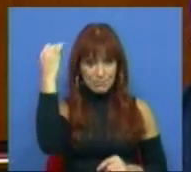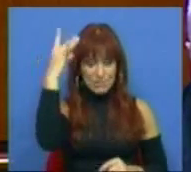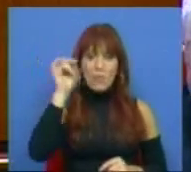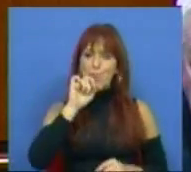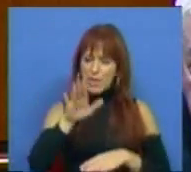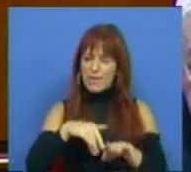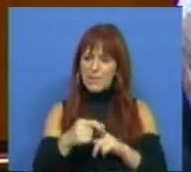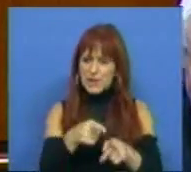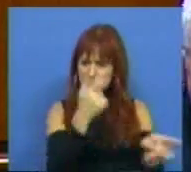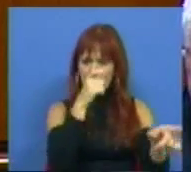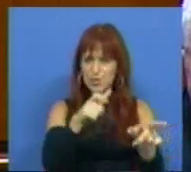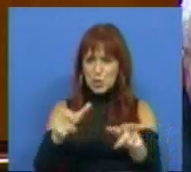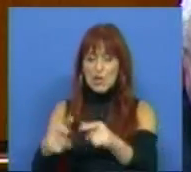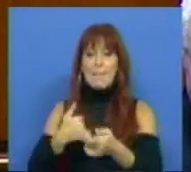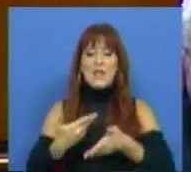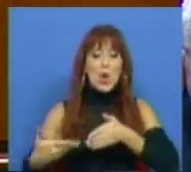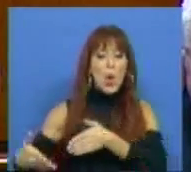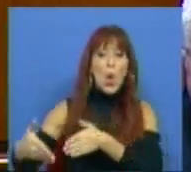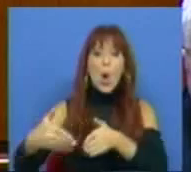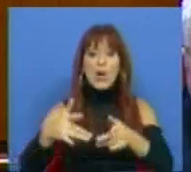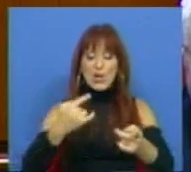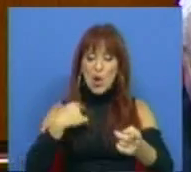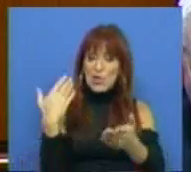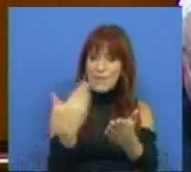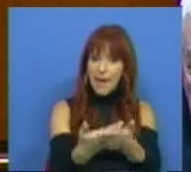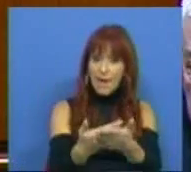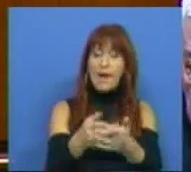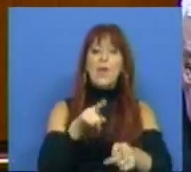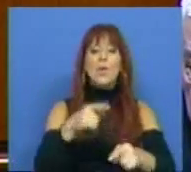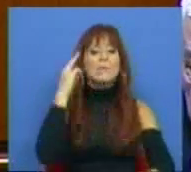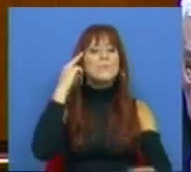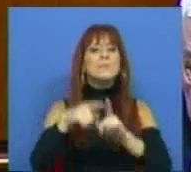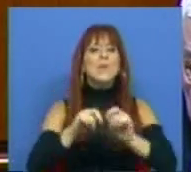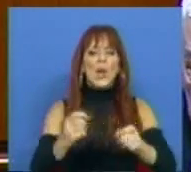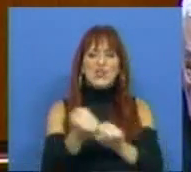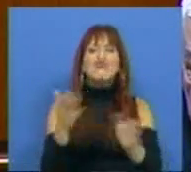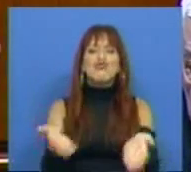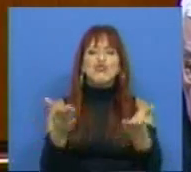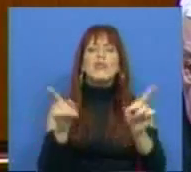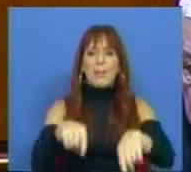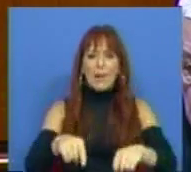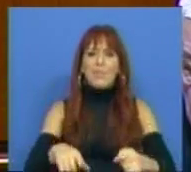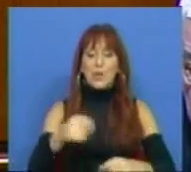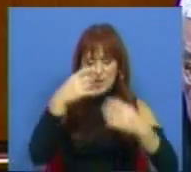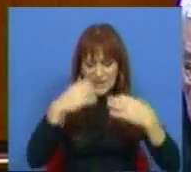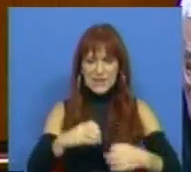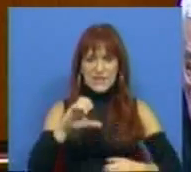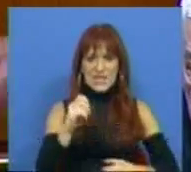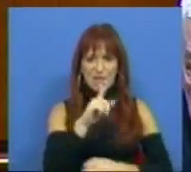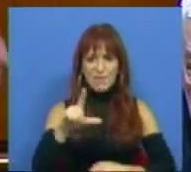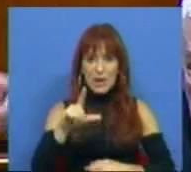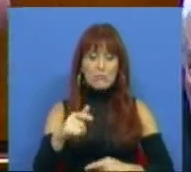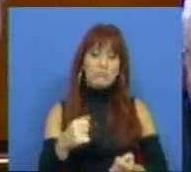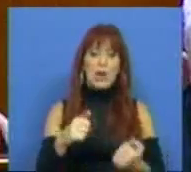possa agir sobre as pessoas. Mas as orientações que nós demos foi no sentido de agir também civilmente